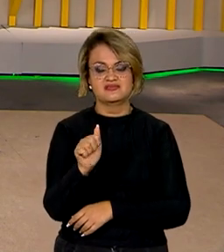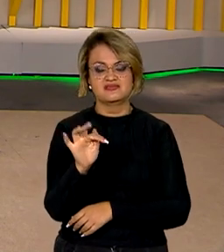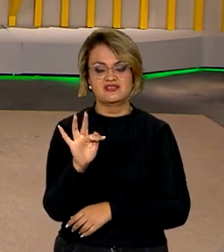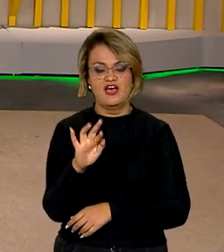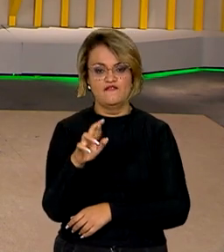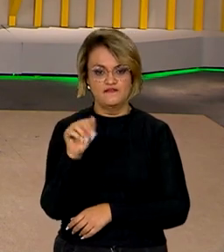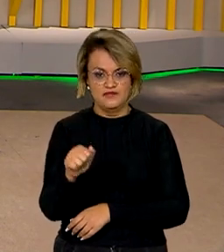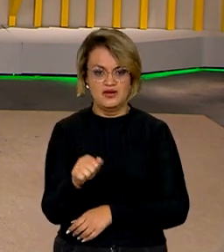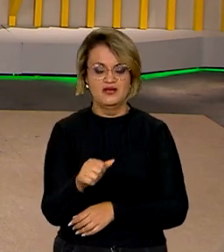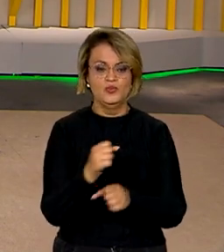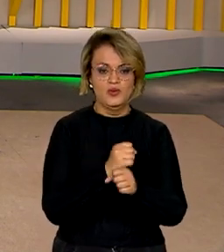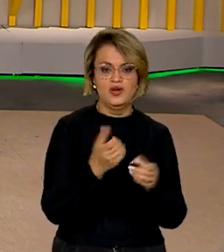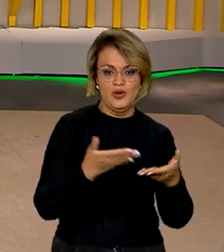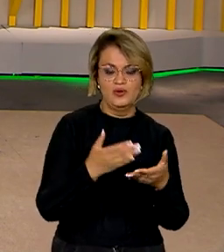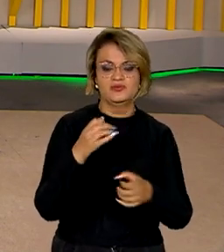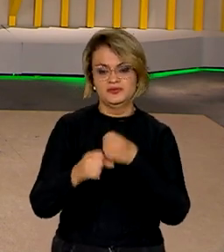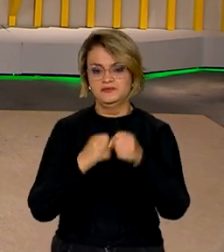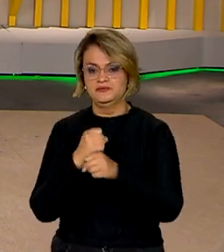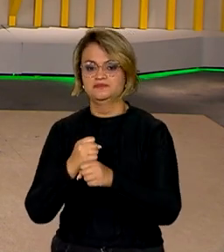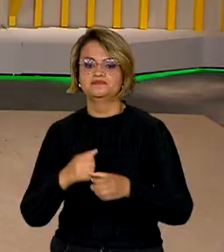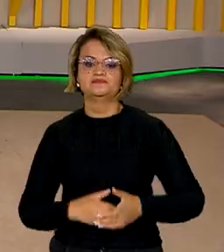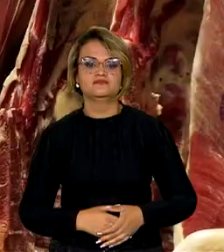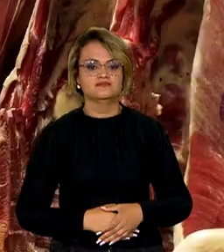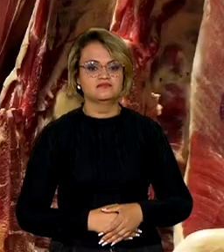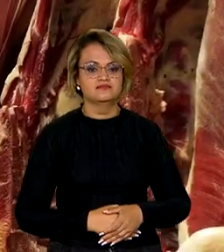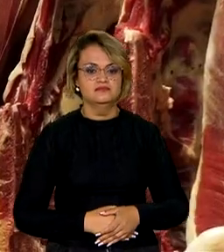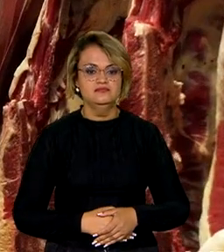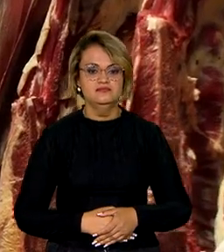agropecuária safra 2023-2024.